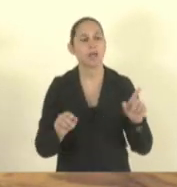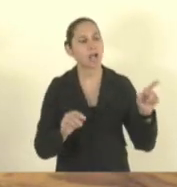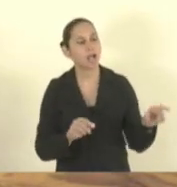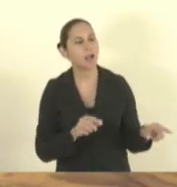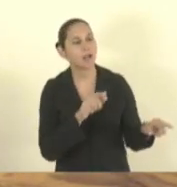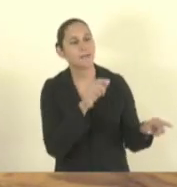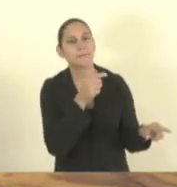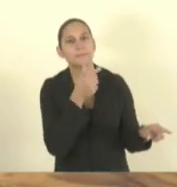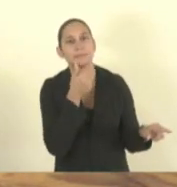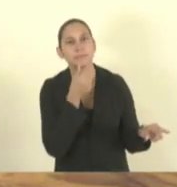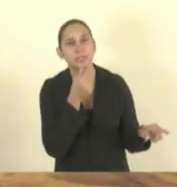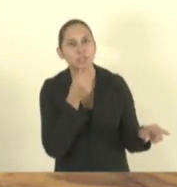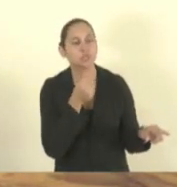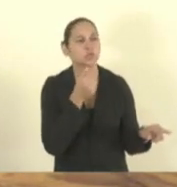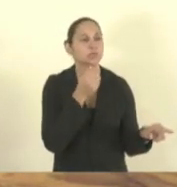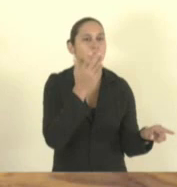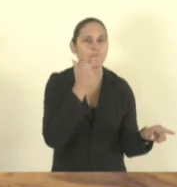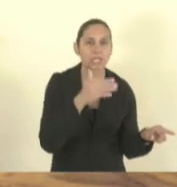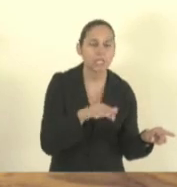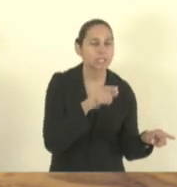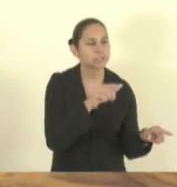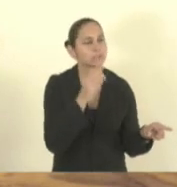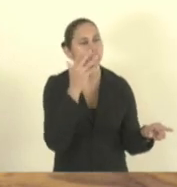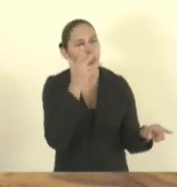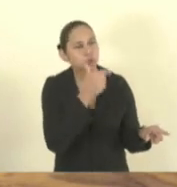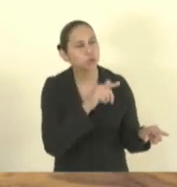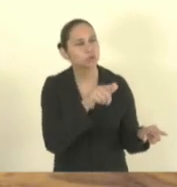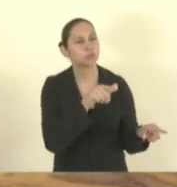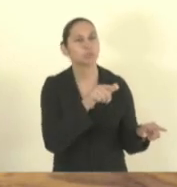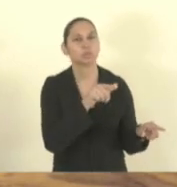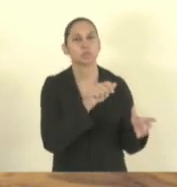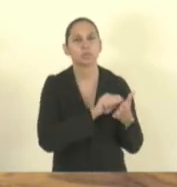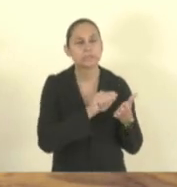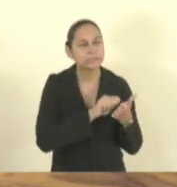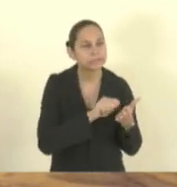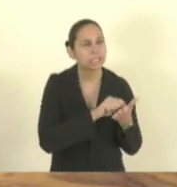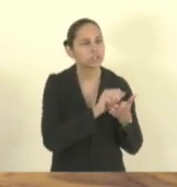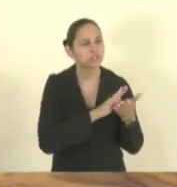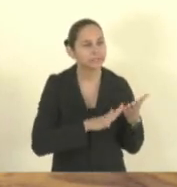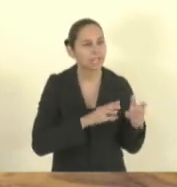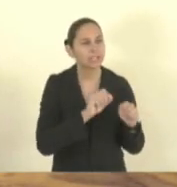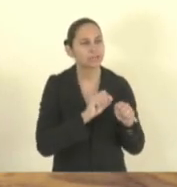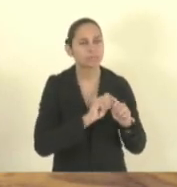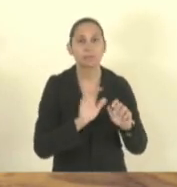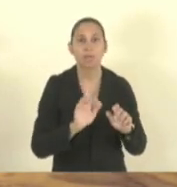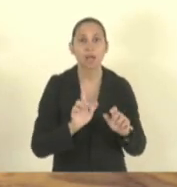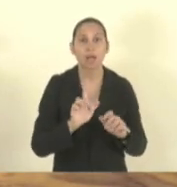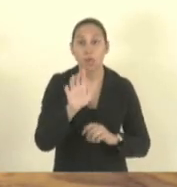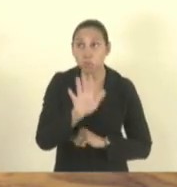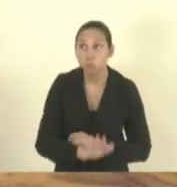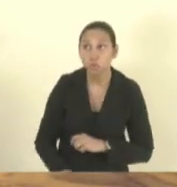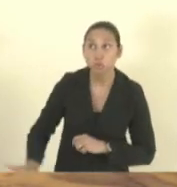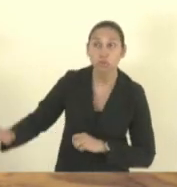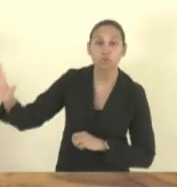faz o dever de casa ou que copia, não. Ele está falando todos.